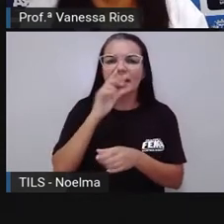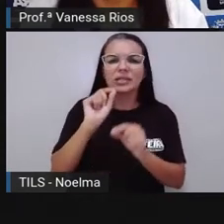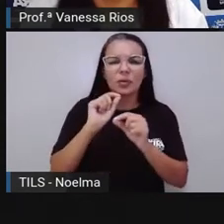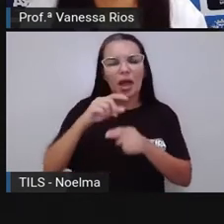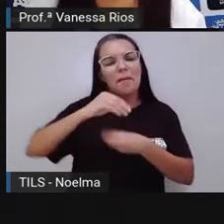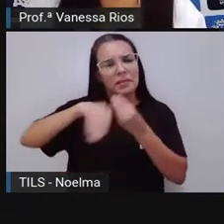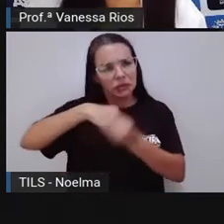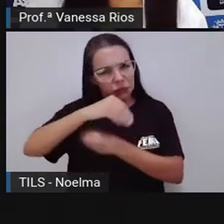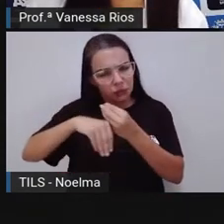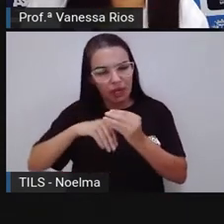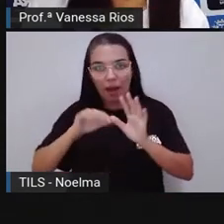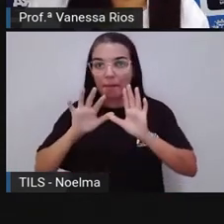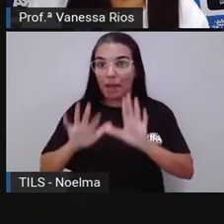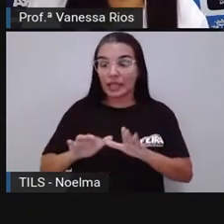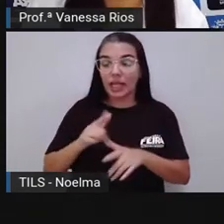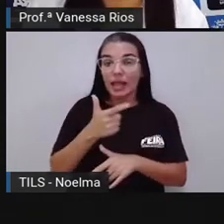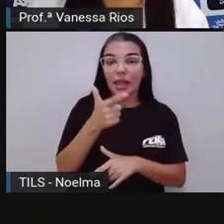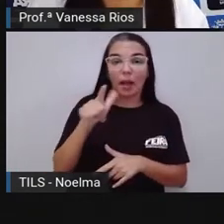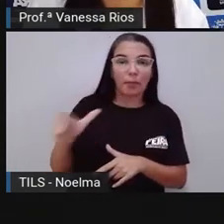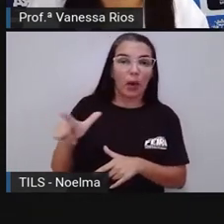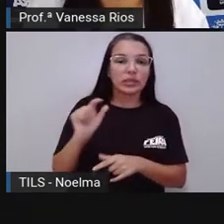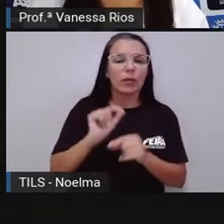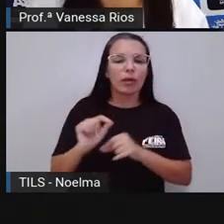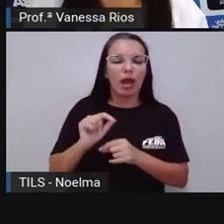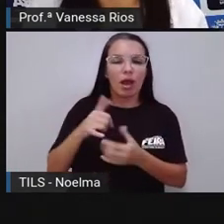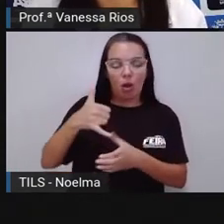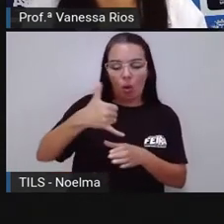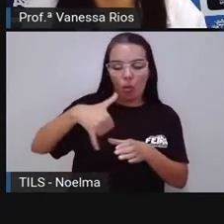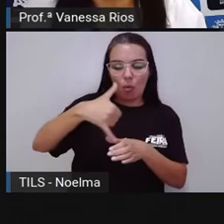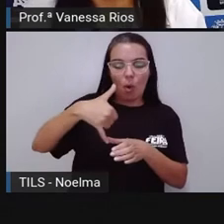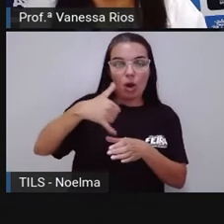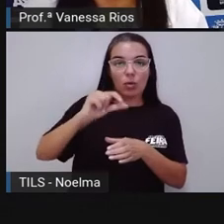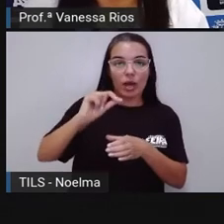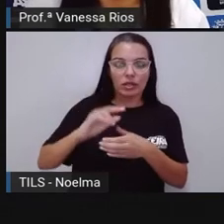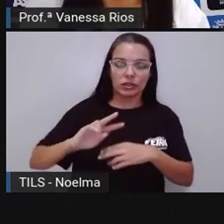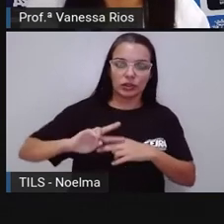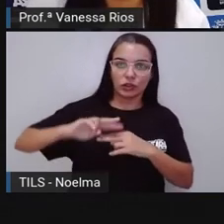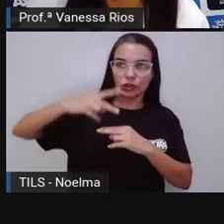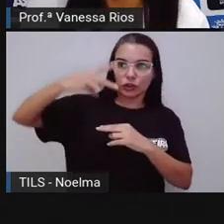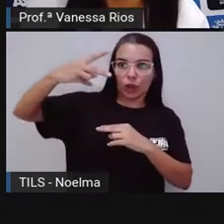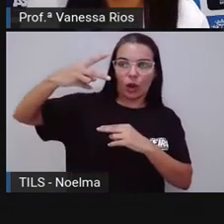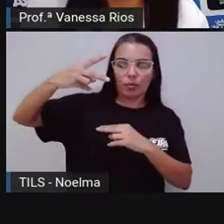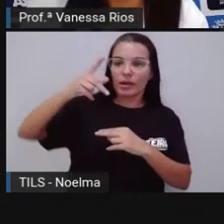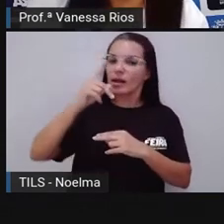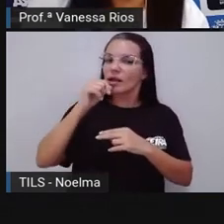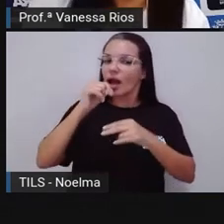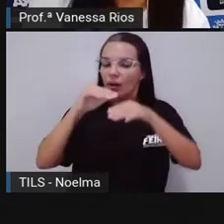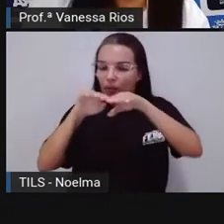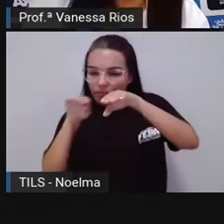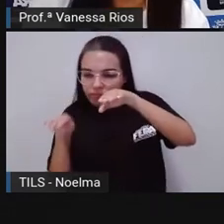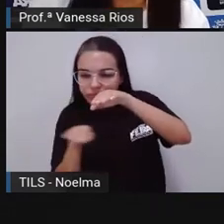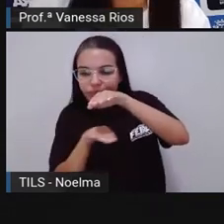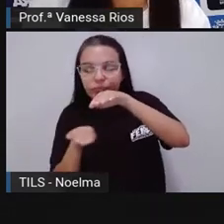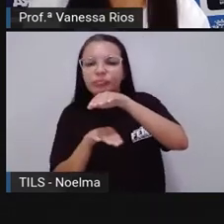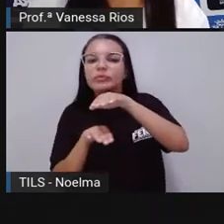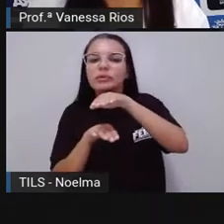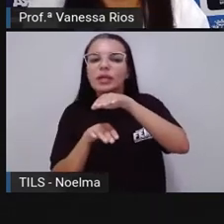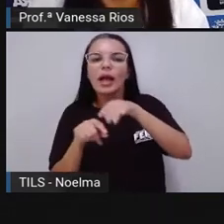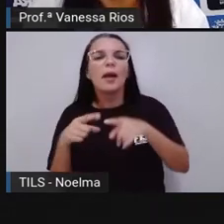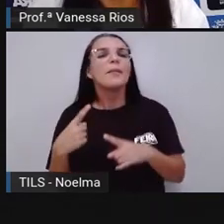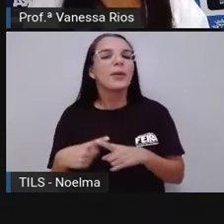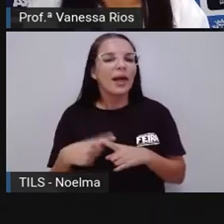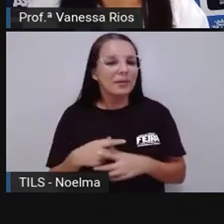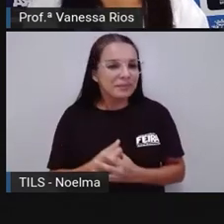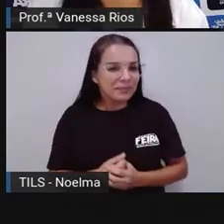misturam, mas que depois de um tempo, né, o óleo vai para a parte superior e a água fica na parte inferior? Isso